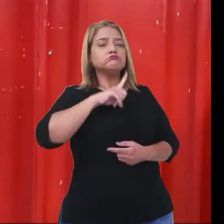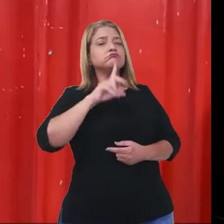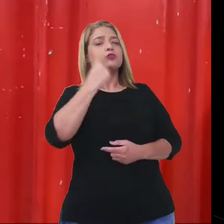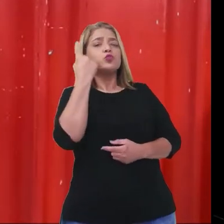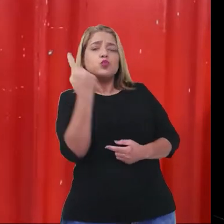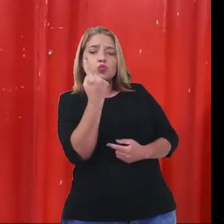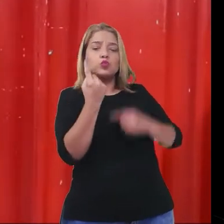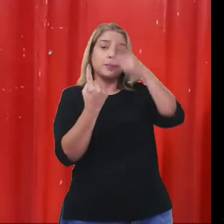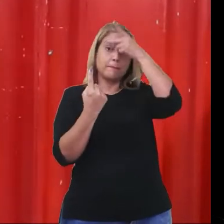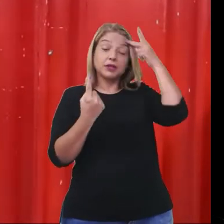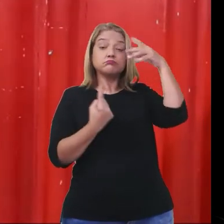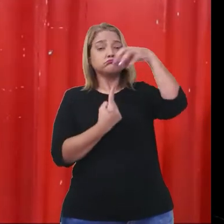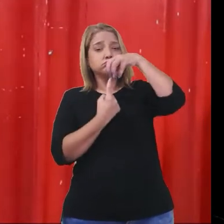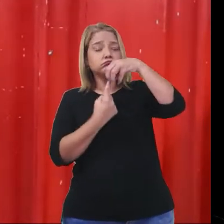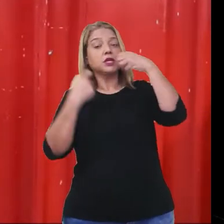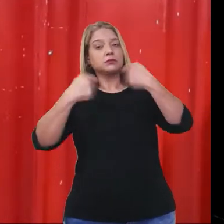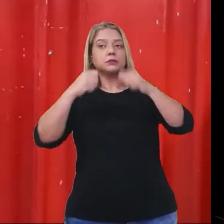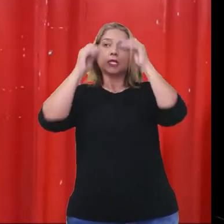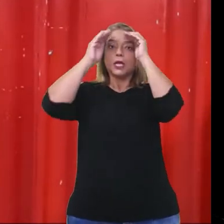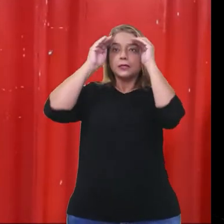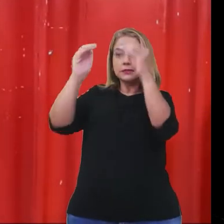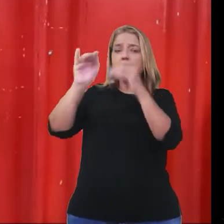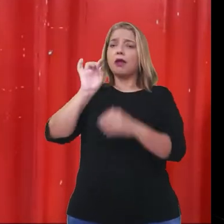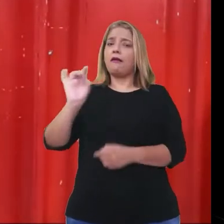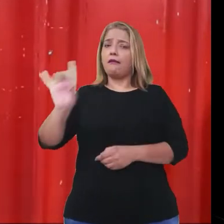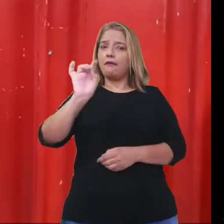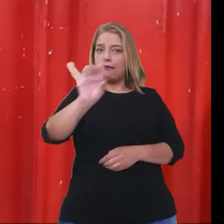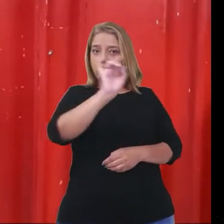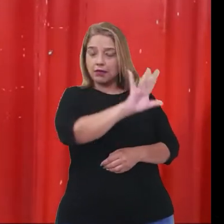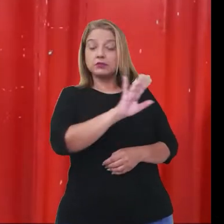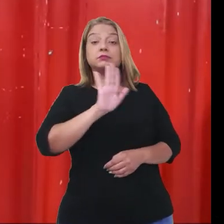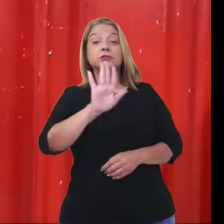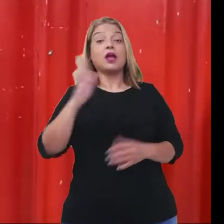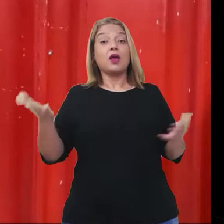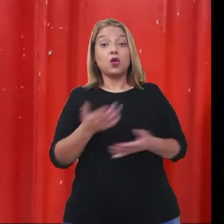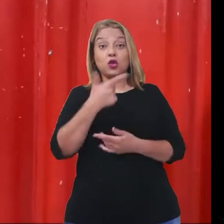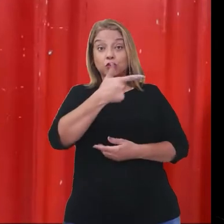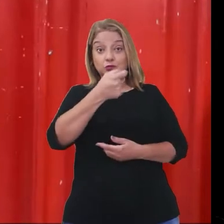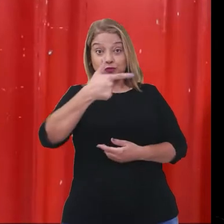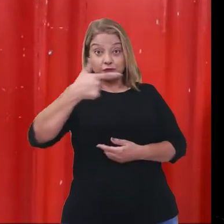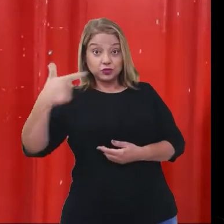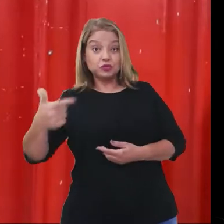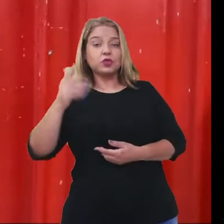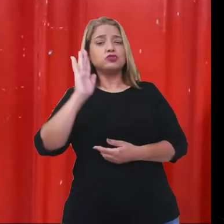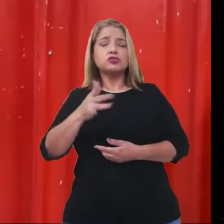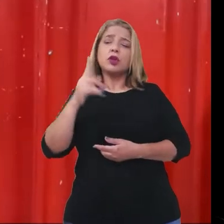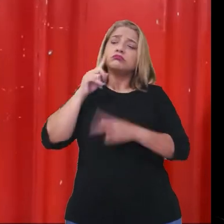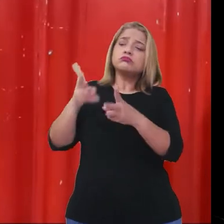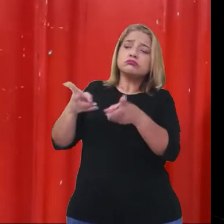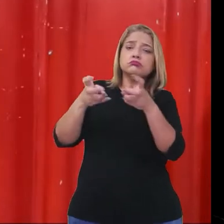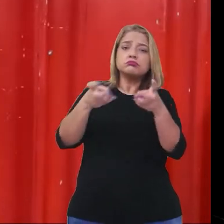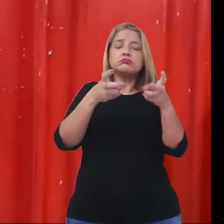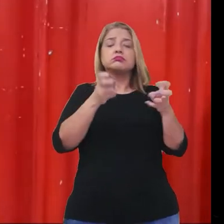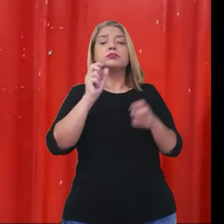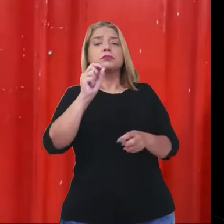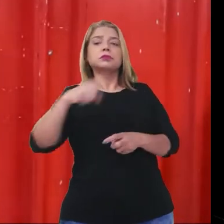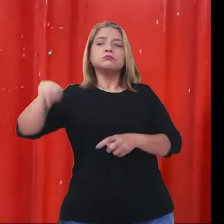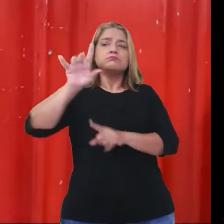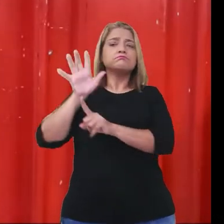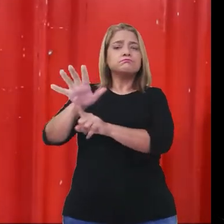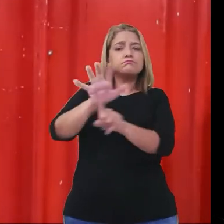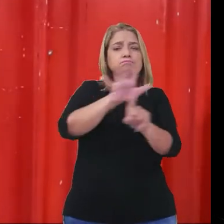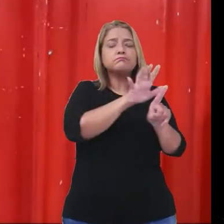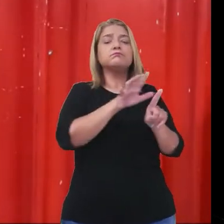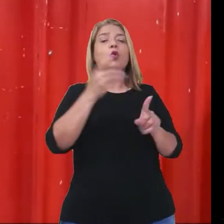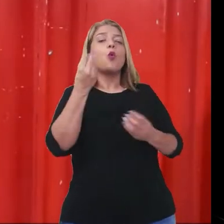respeitar as particularidades de cada um. Em 2022, depois de observarmos que devido às influências dos